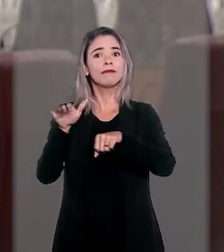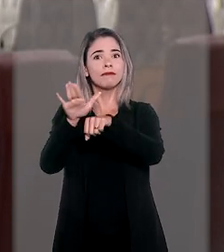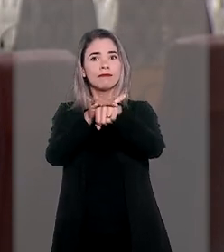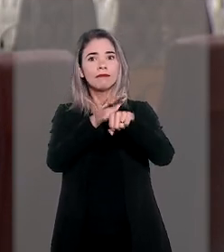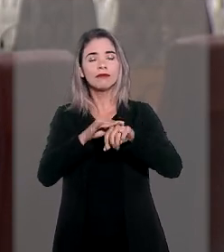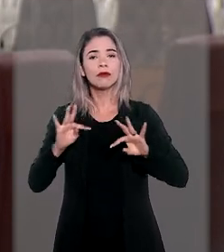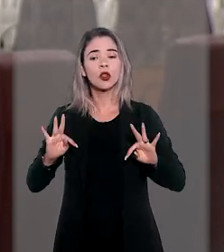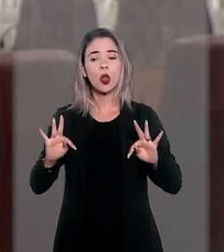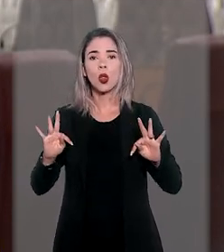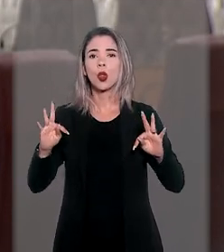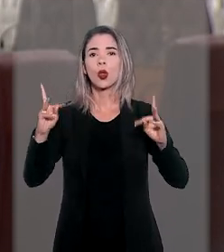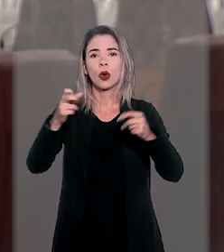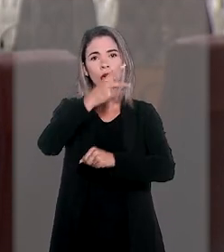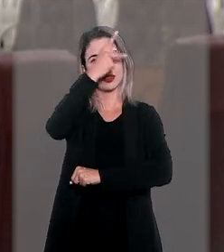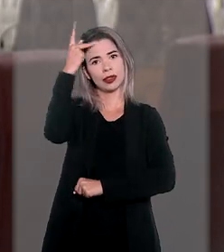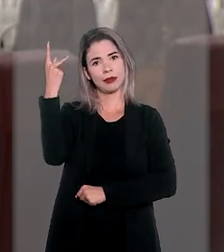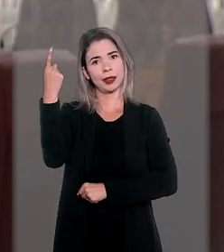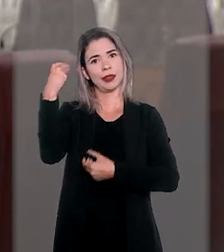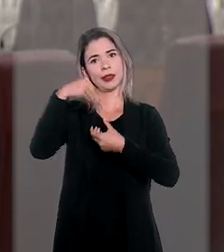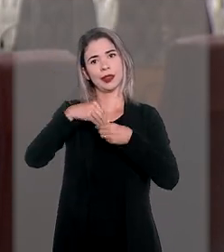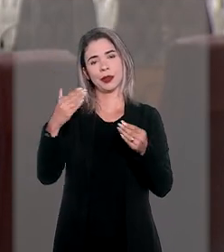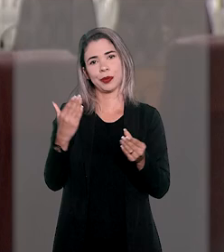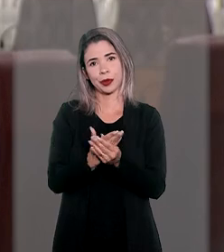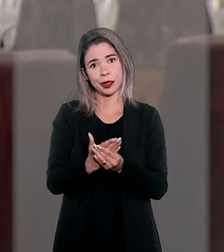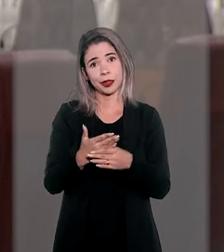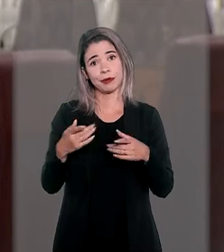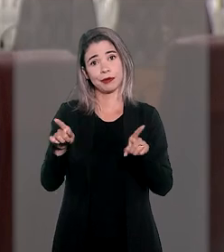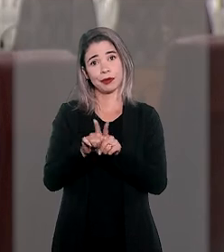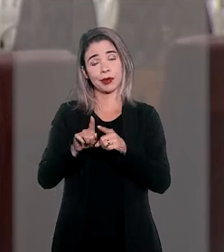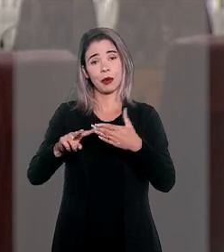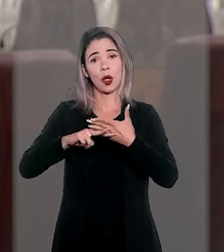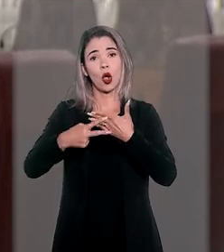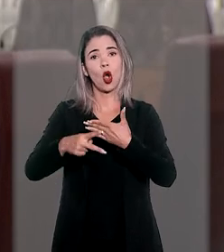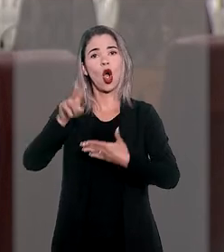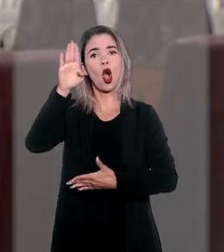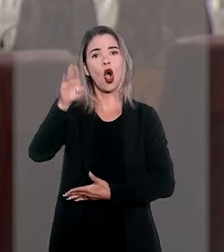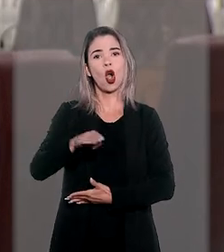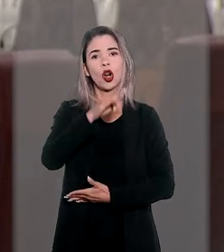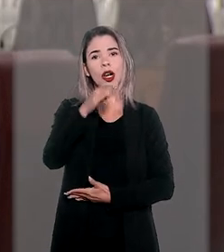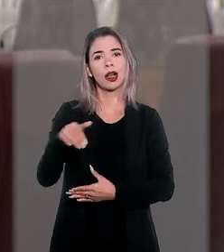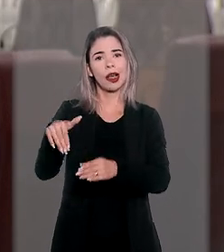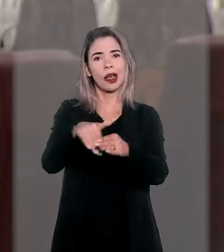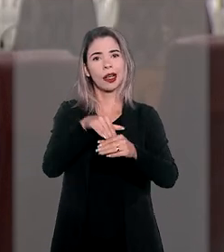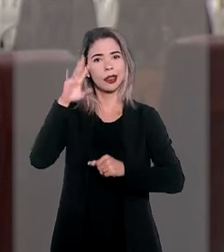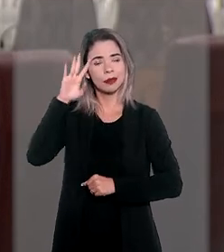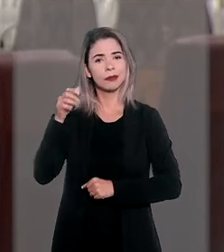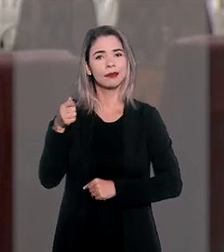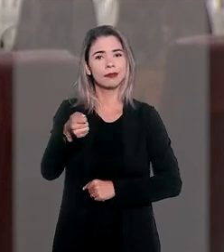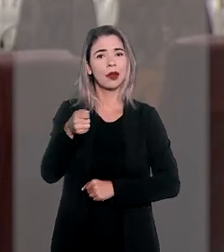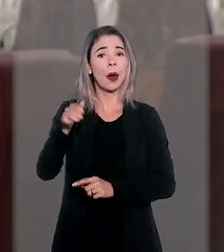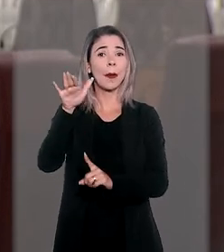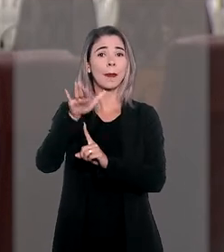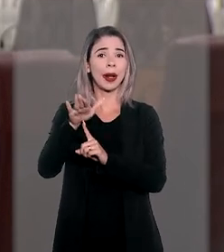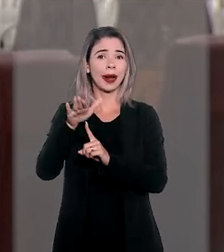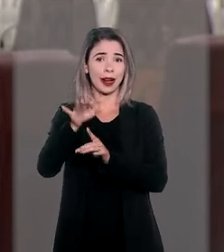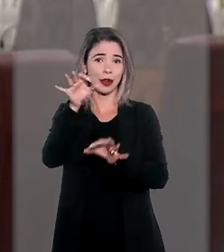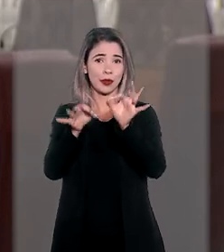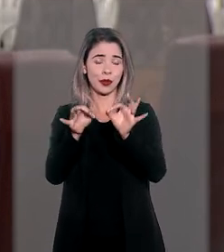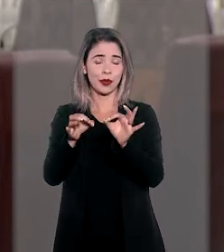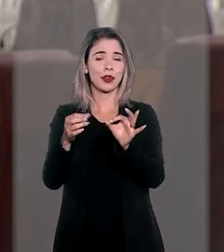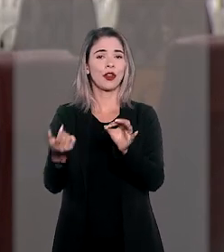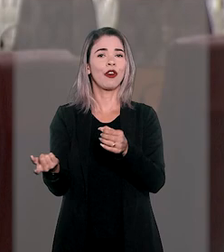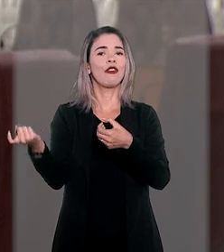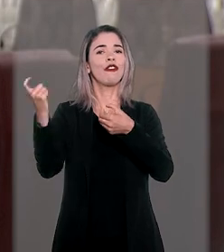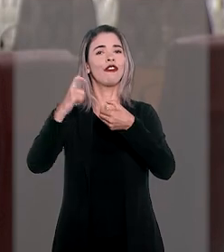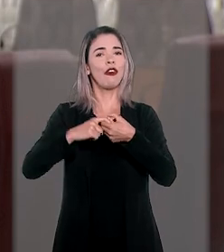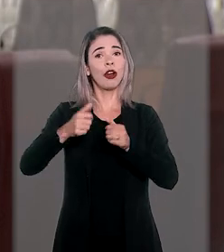intimação de todos os executados. e, por consequência, anular o acórdão do TJ Paranaense, restabelecendo